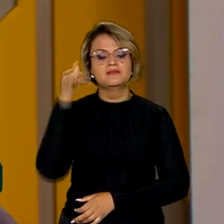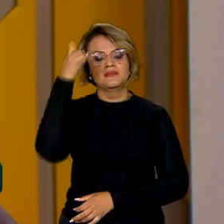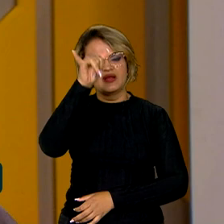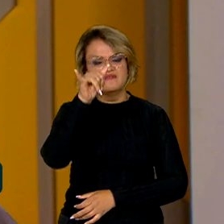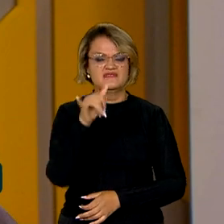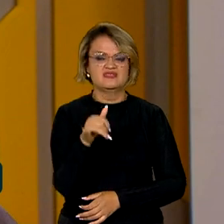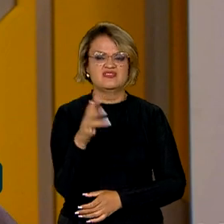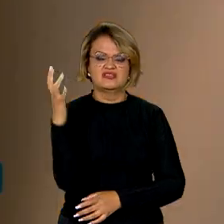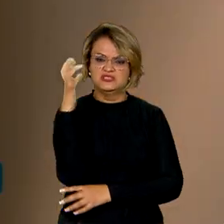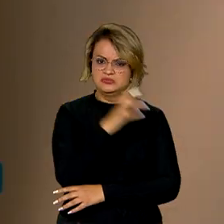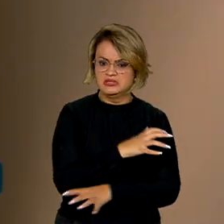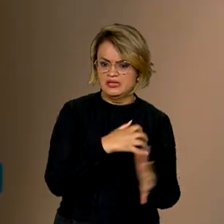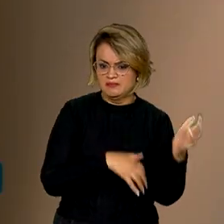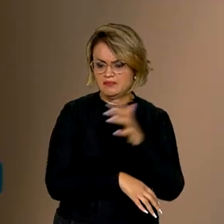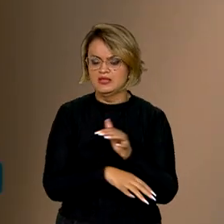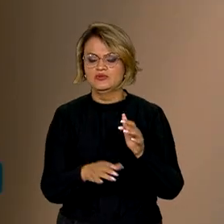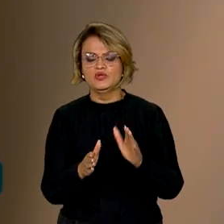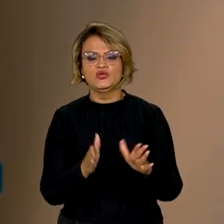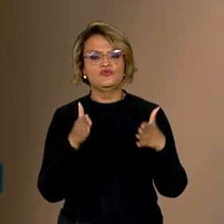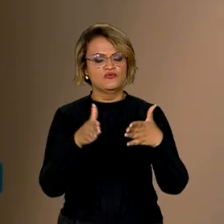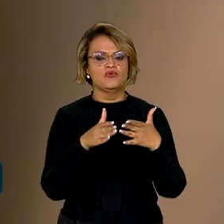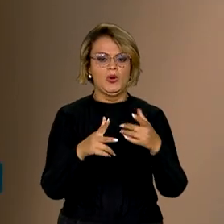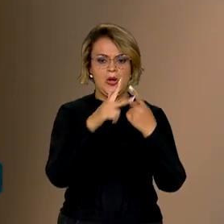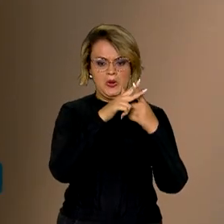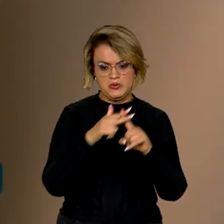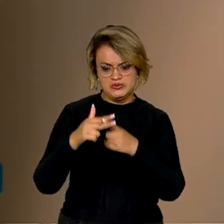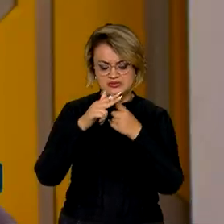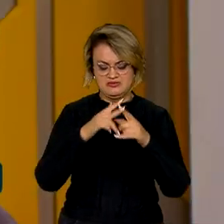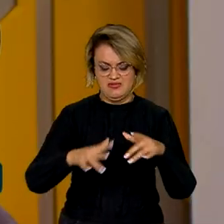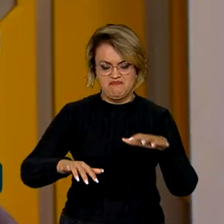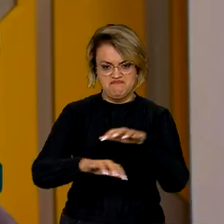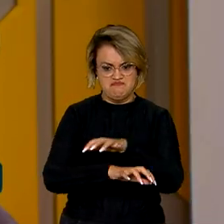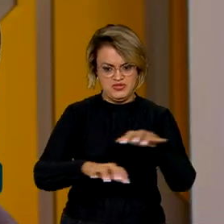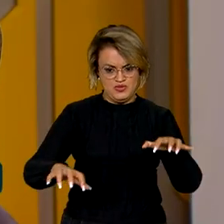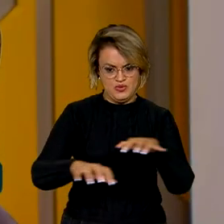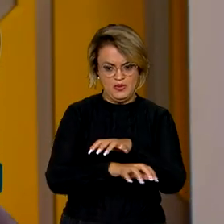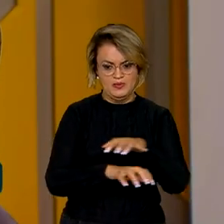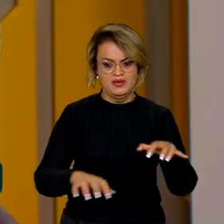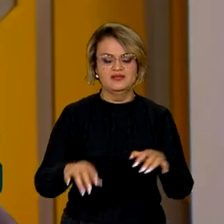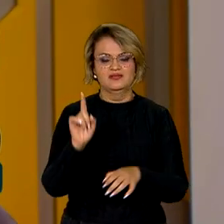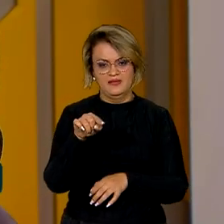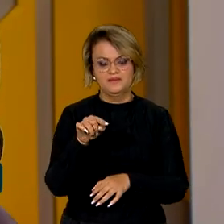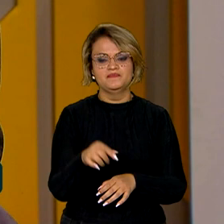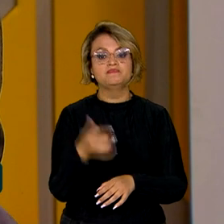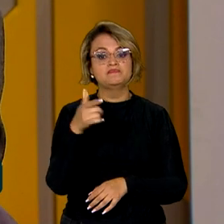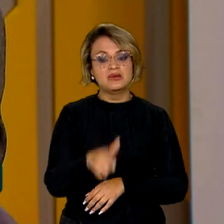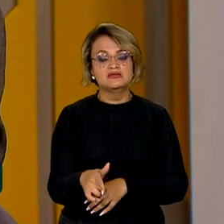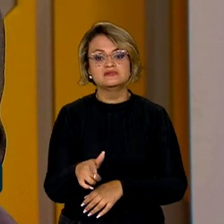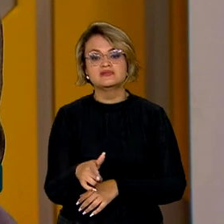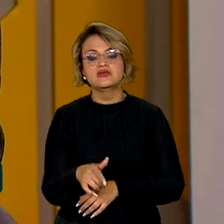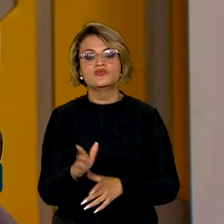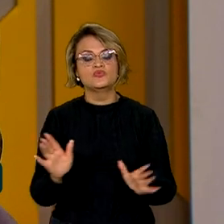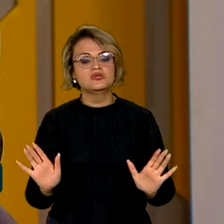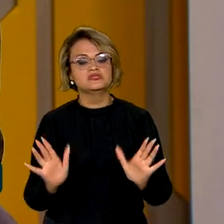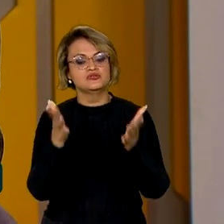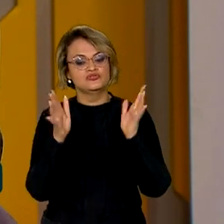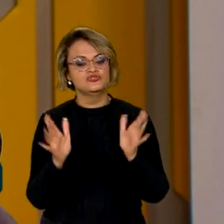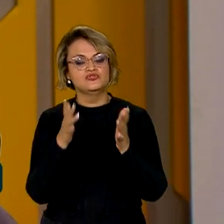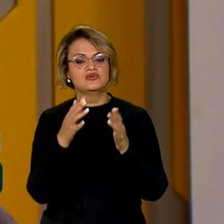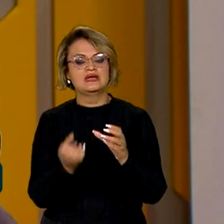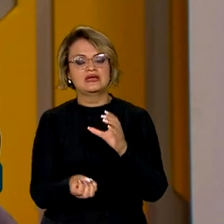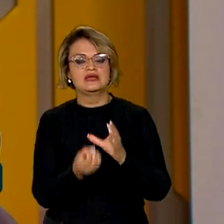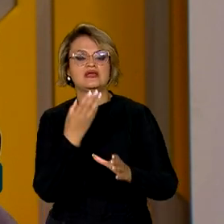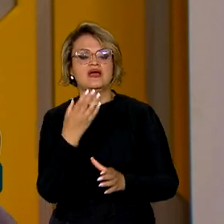combater o desmatamento, mas ele é focado na restauração de biomas e também, principalmente, no fomento à